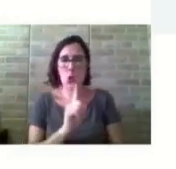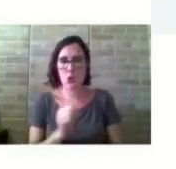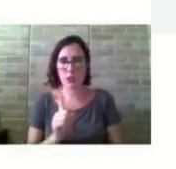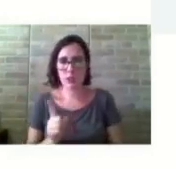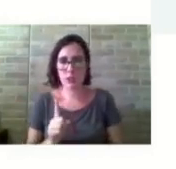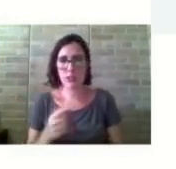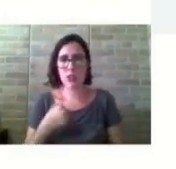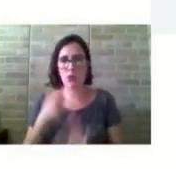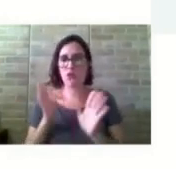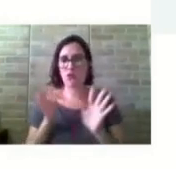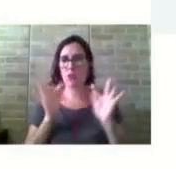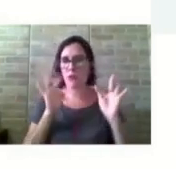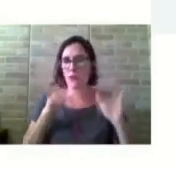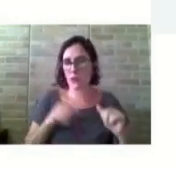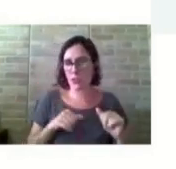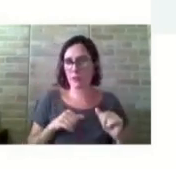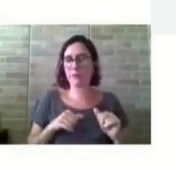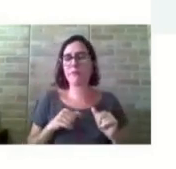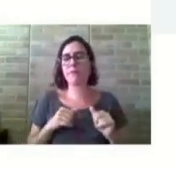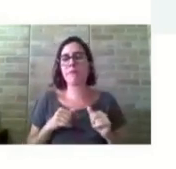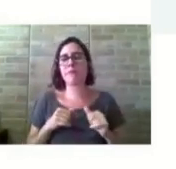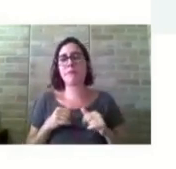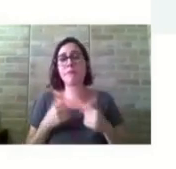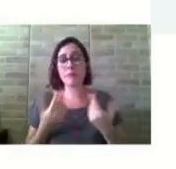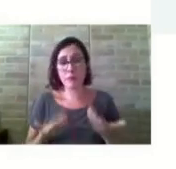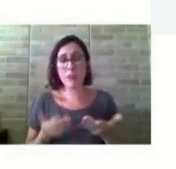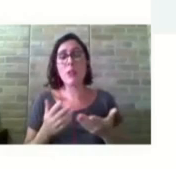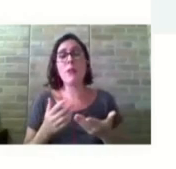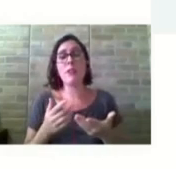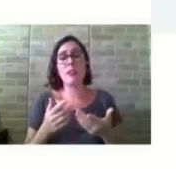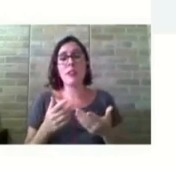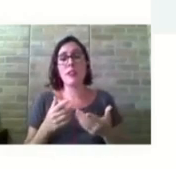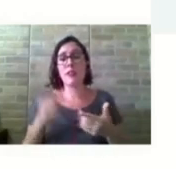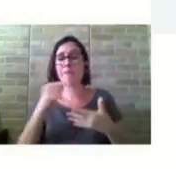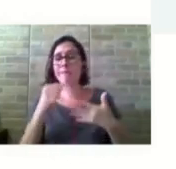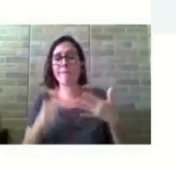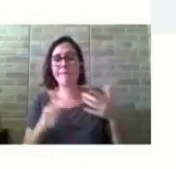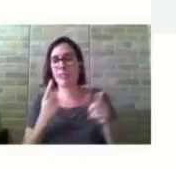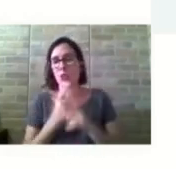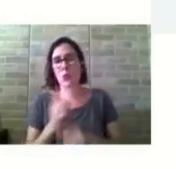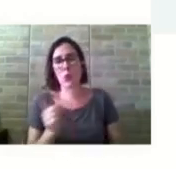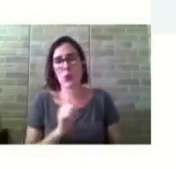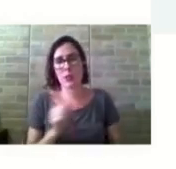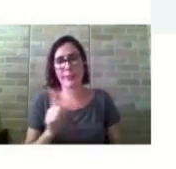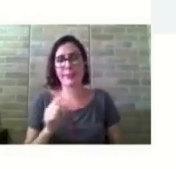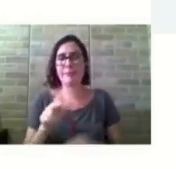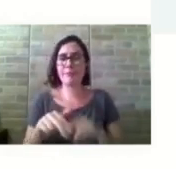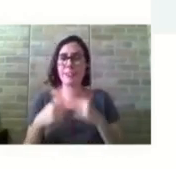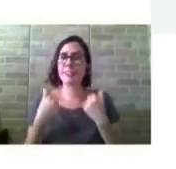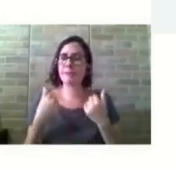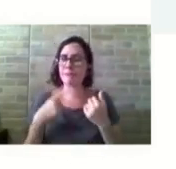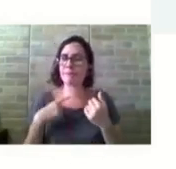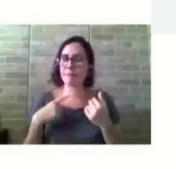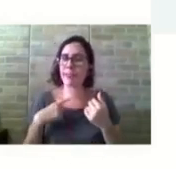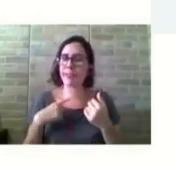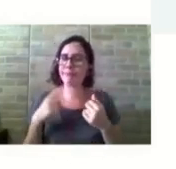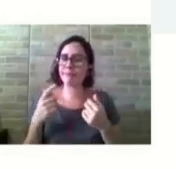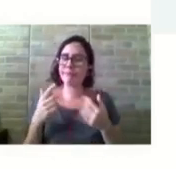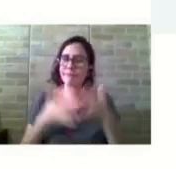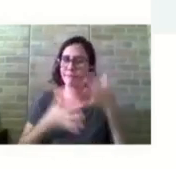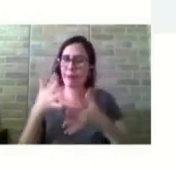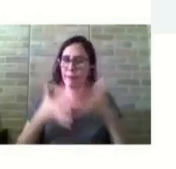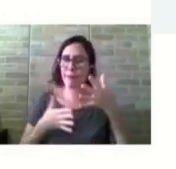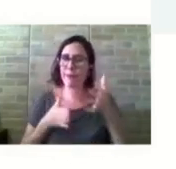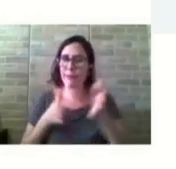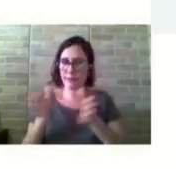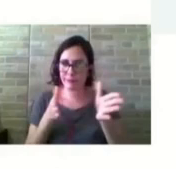finalizando, e que isso influencia nas condições de acessibilidade, né? Então, rampas